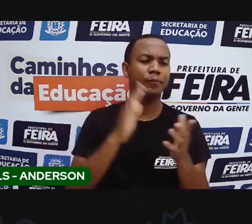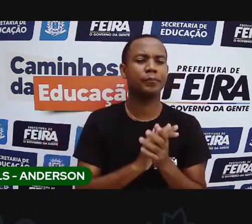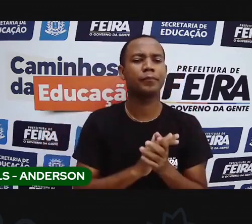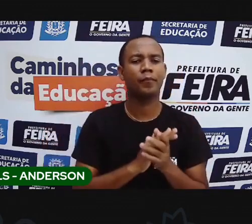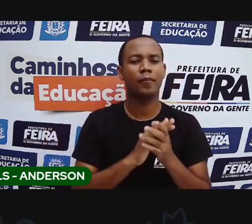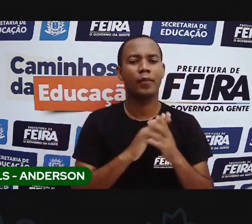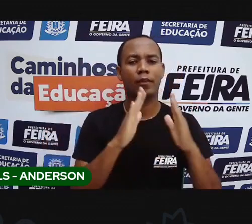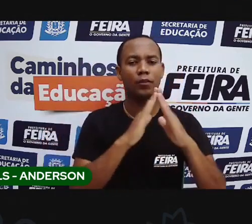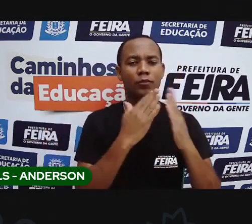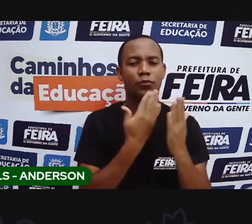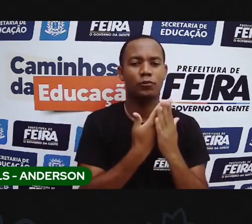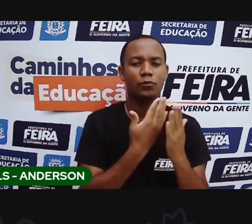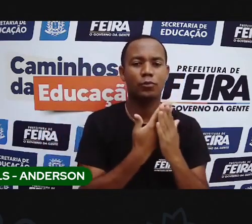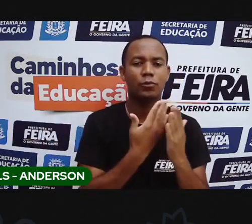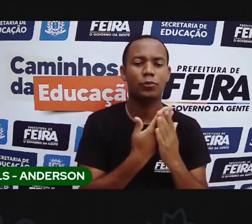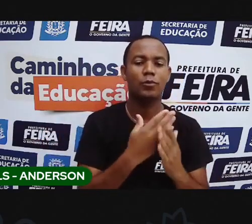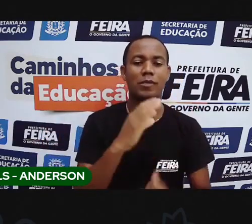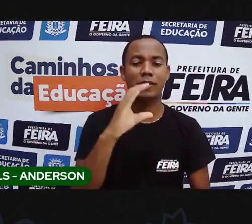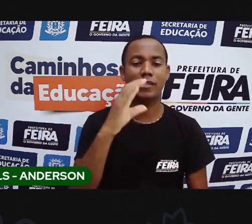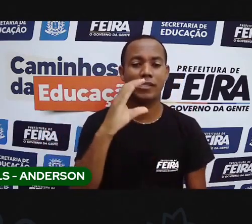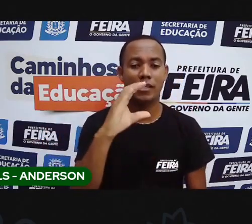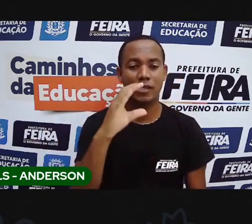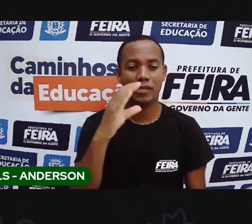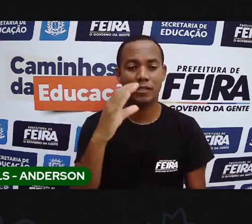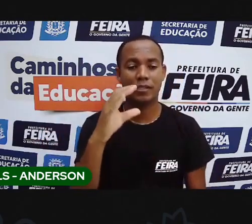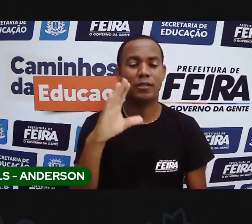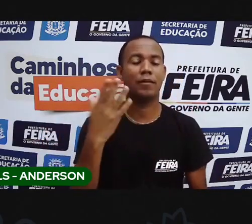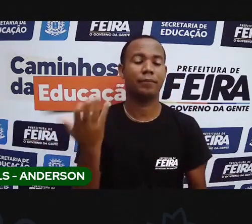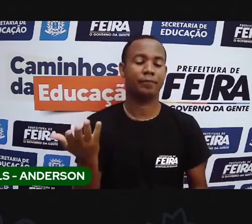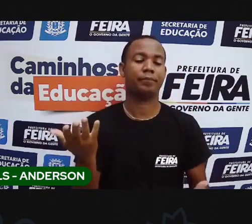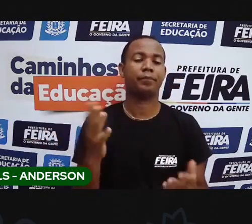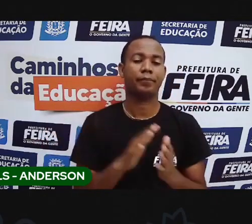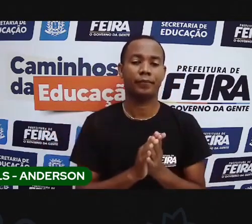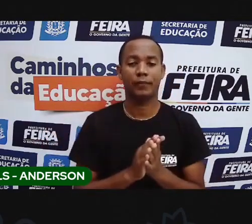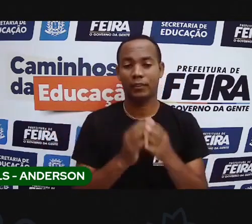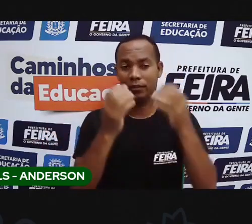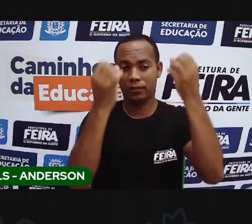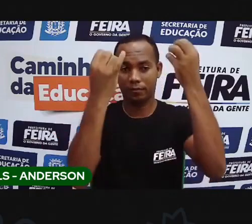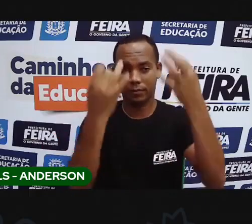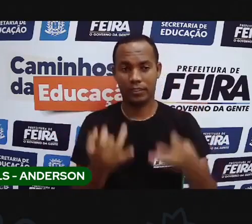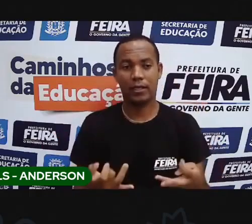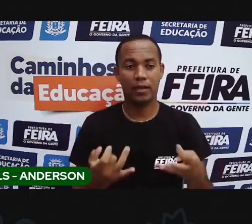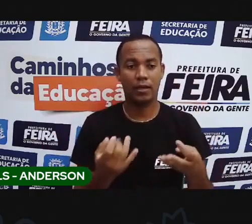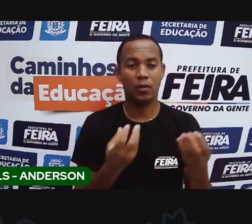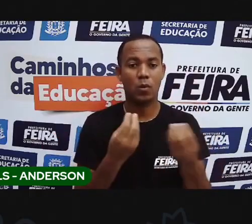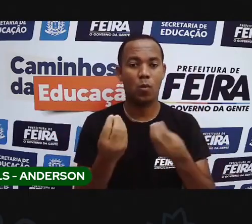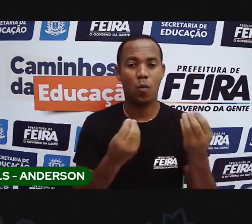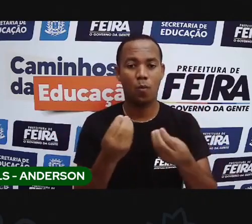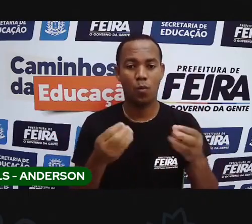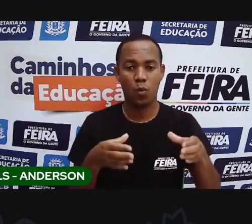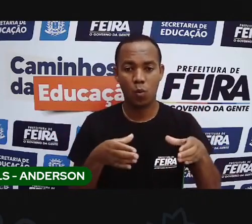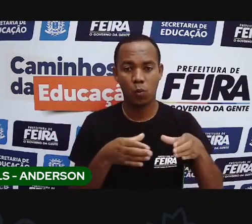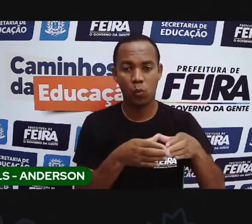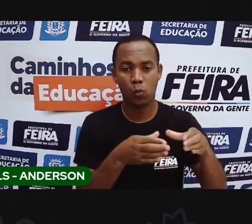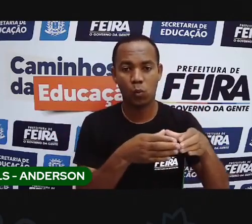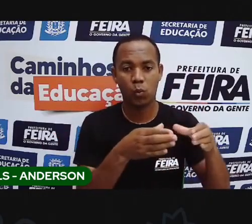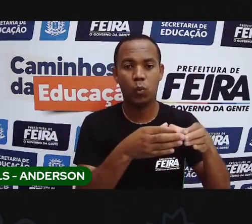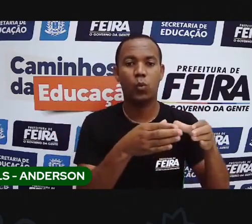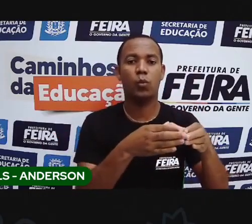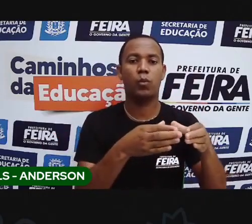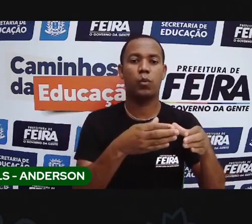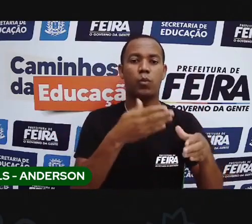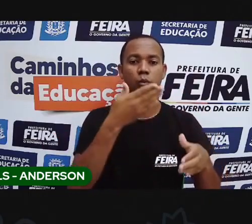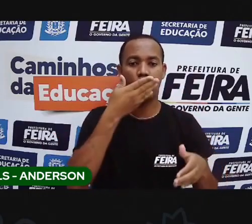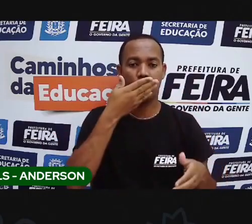aula de ciências humanas e vamos falar sobre a população indígena. Mas vamos indígenas de